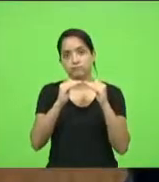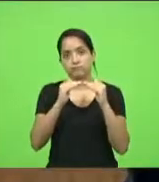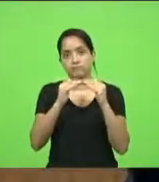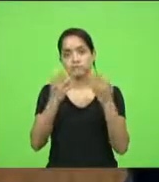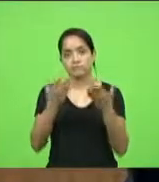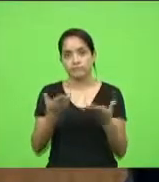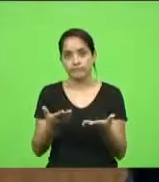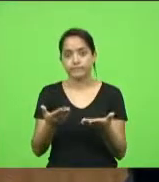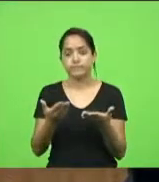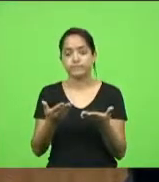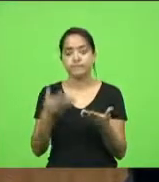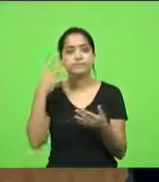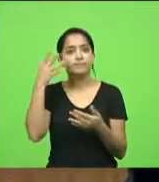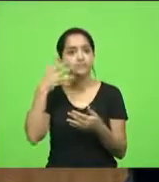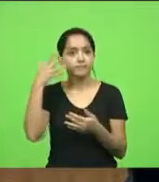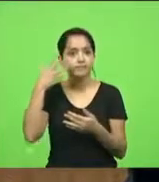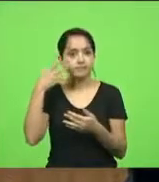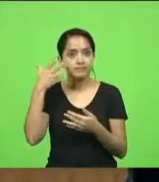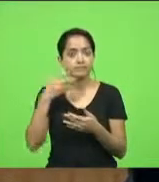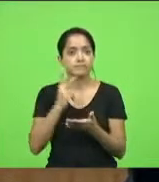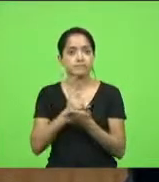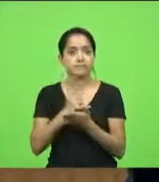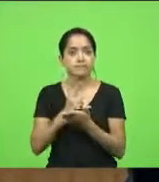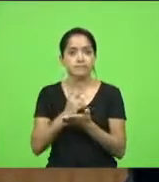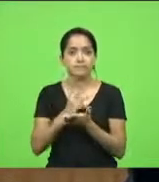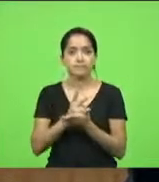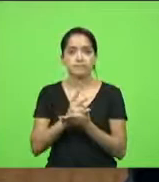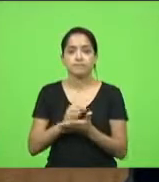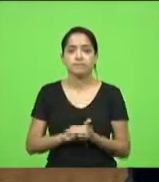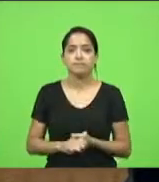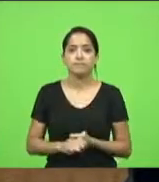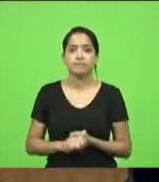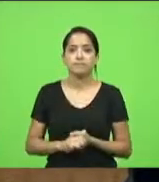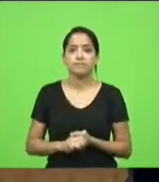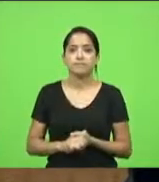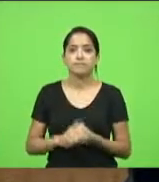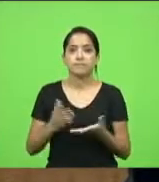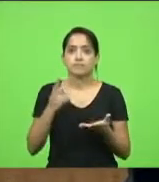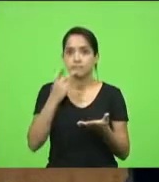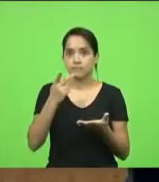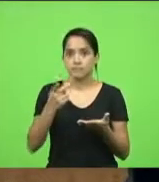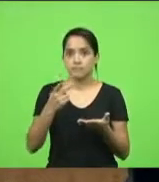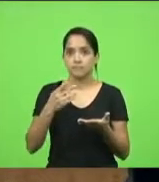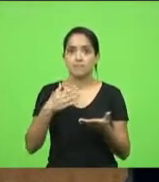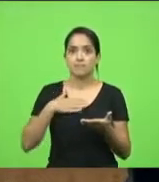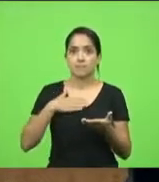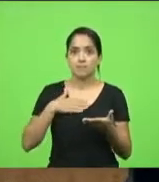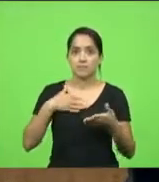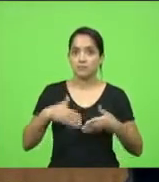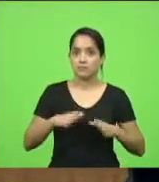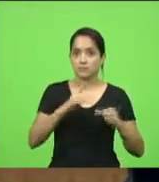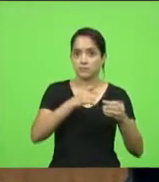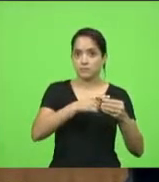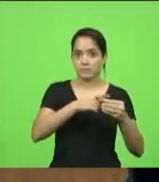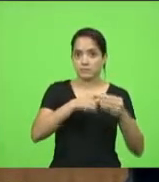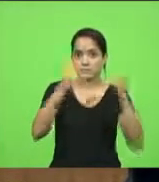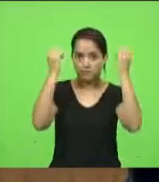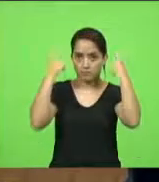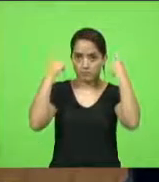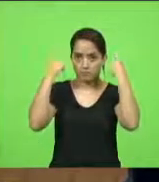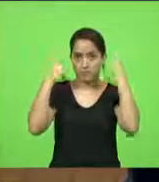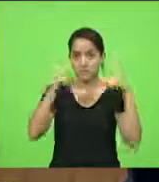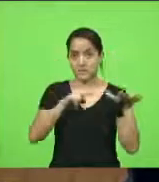V. Exª sempre se manifesta. Quero dizer que eu sou de Chapecó. Na semana passada, estive,